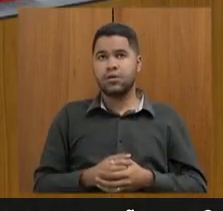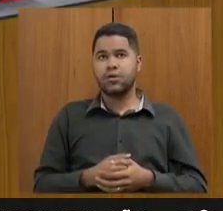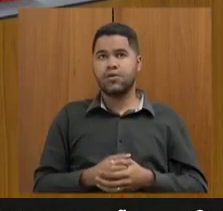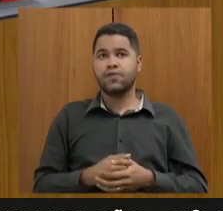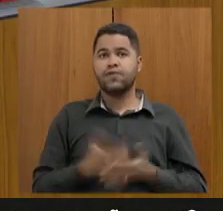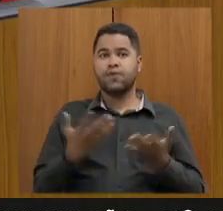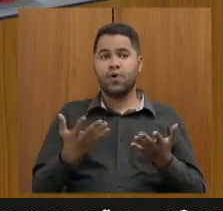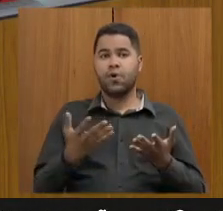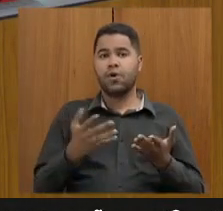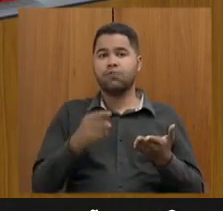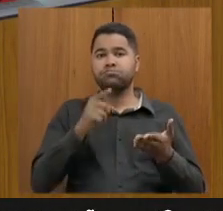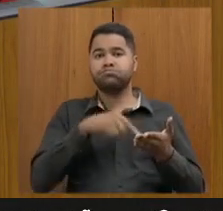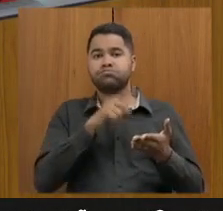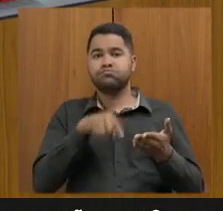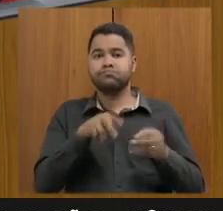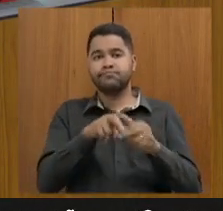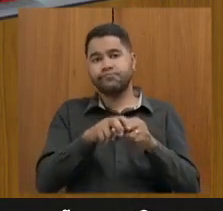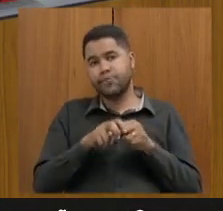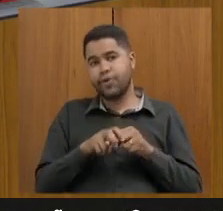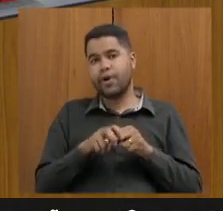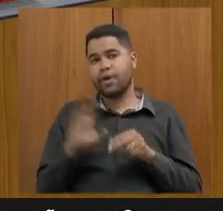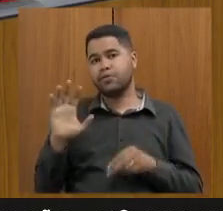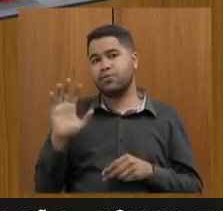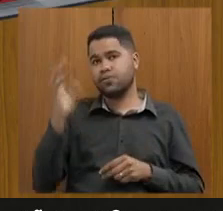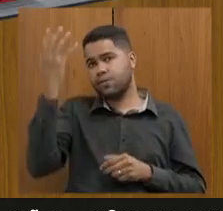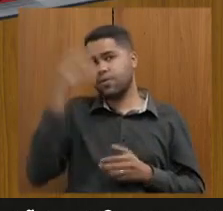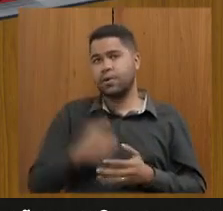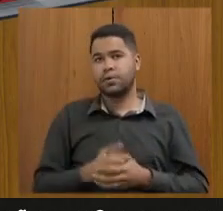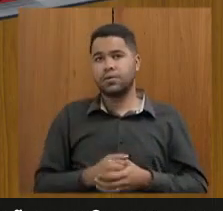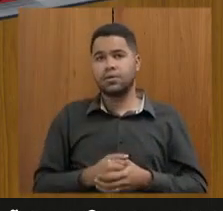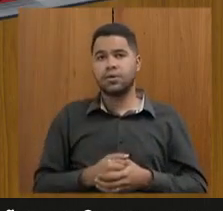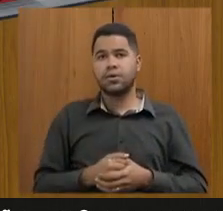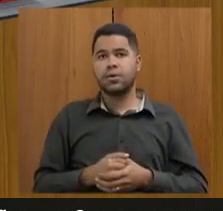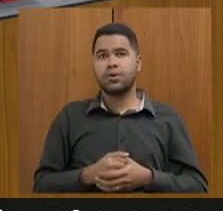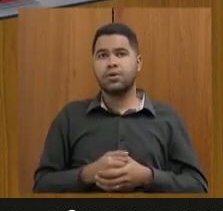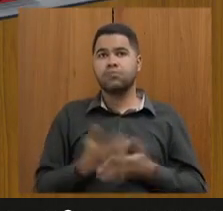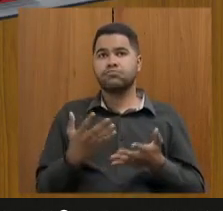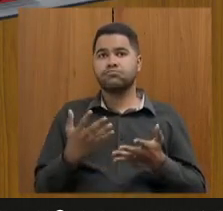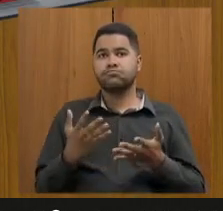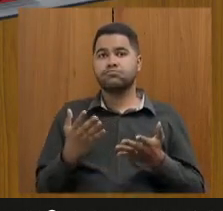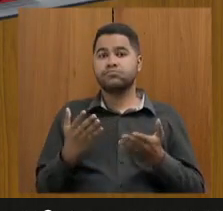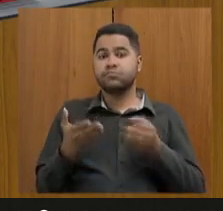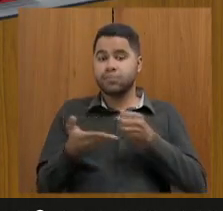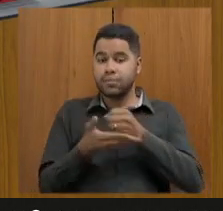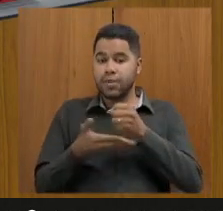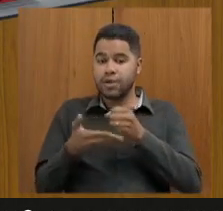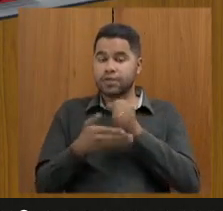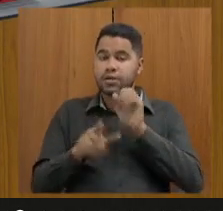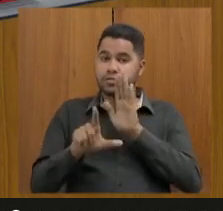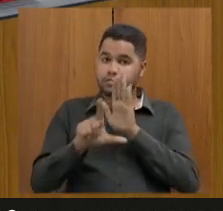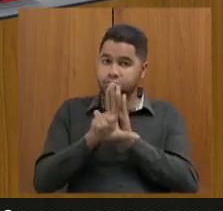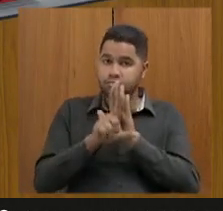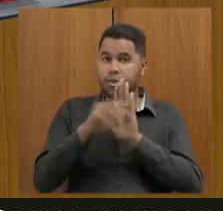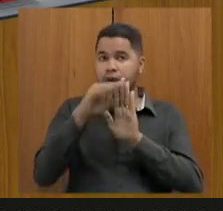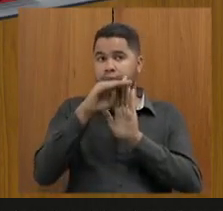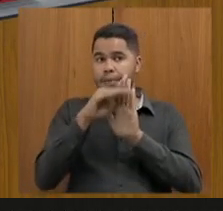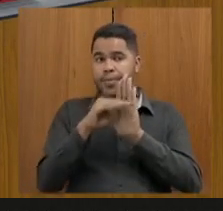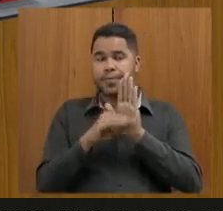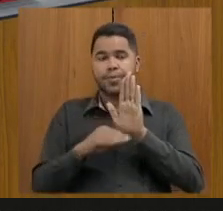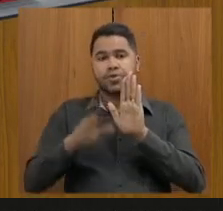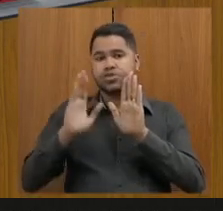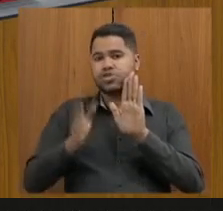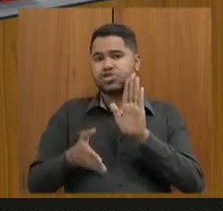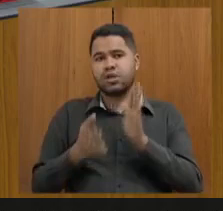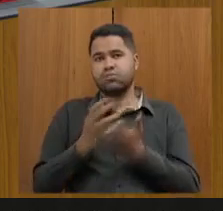pelo governador por conta, pelo fato de estar consubstanciado, estar embasado em legislações que já foram